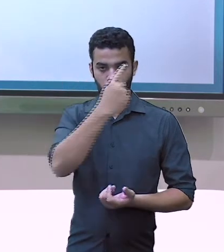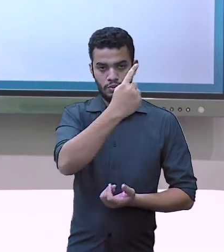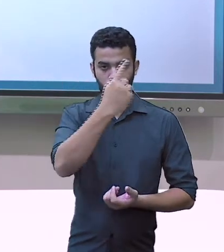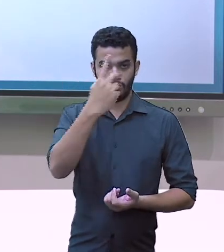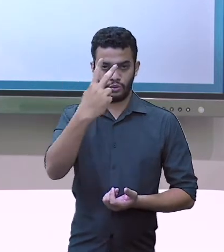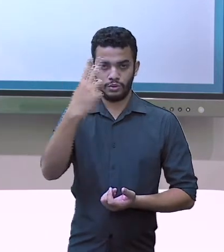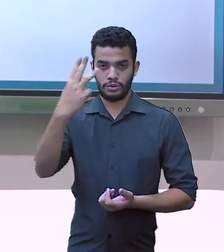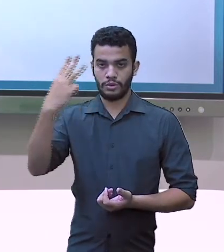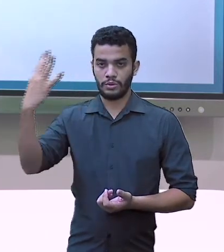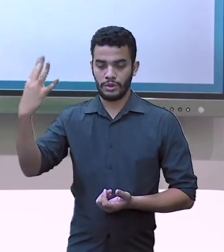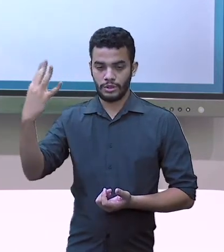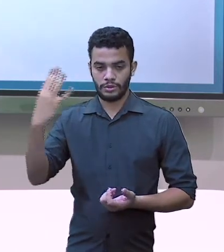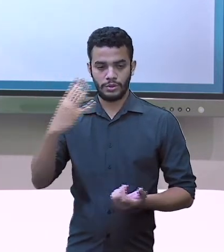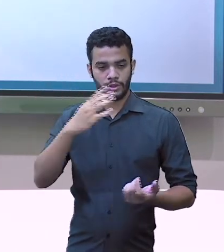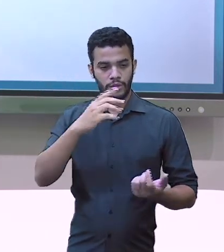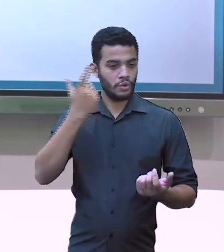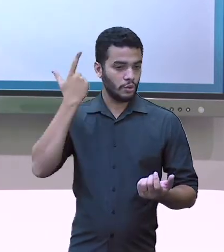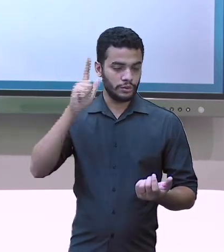vírgula.